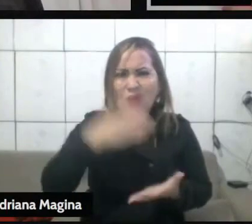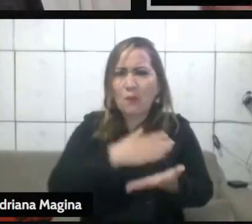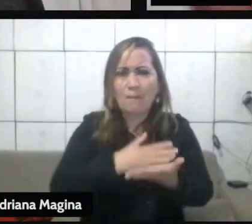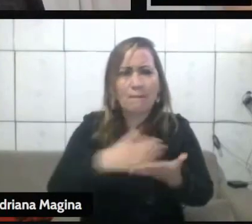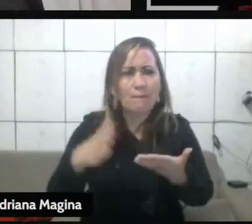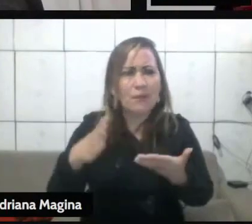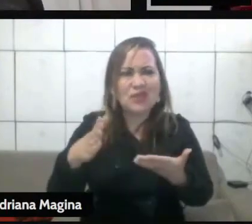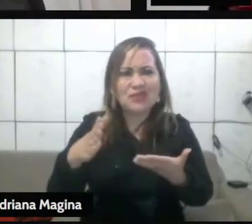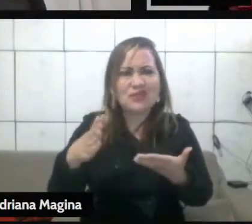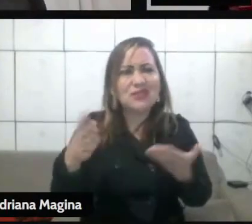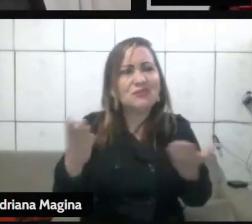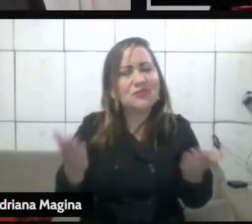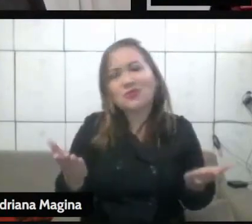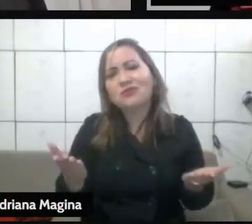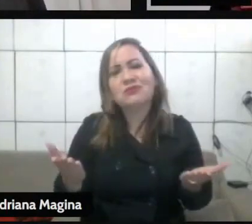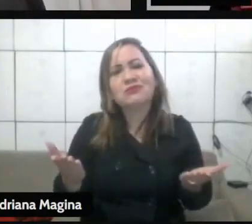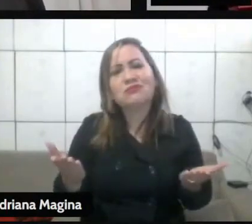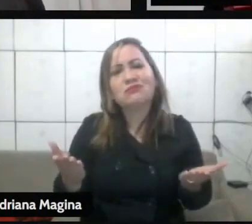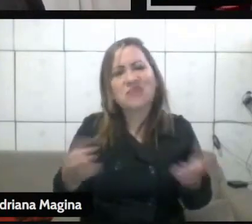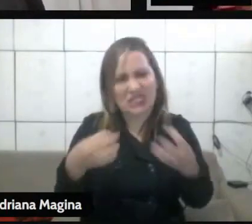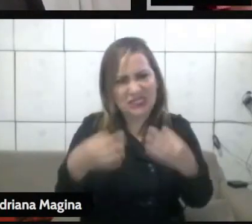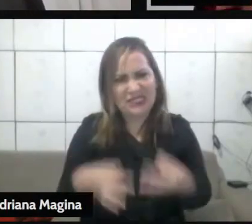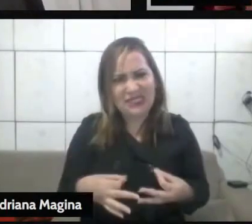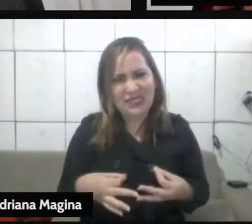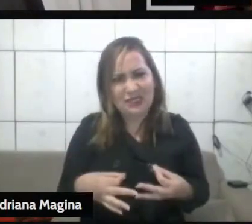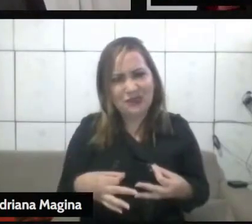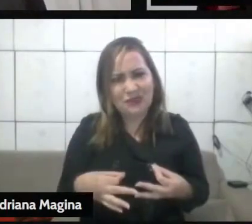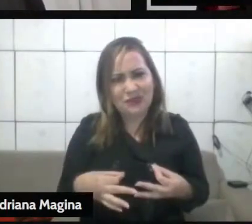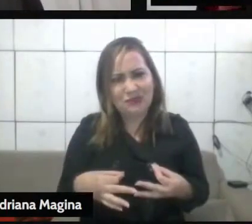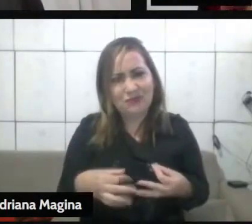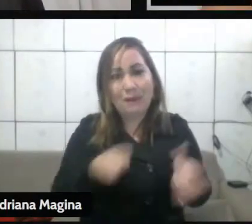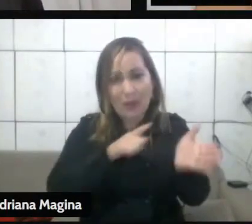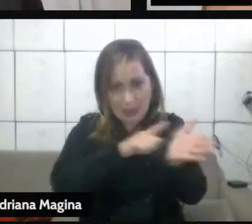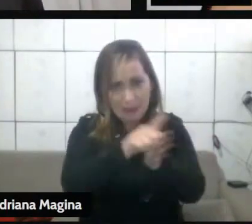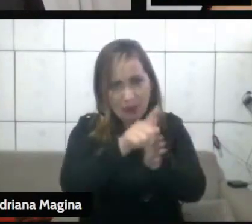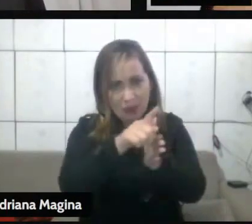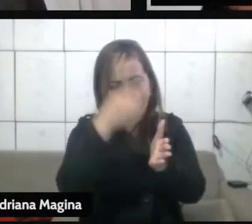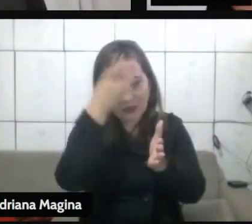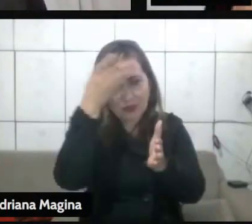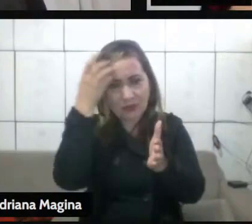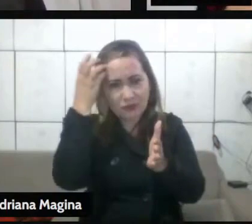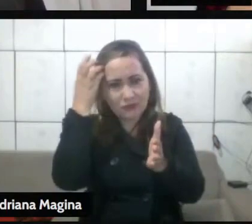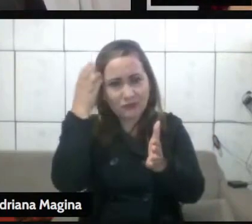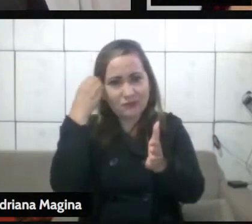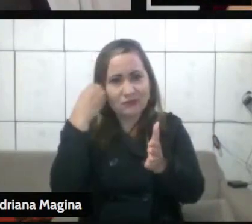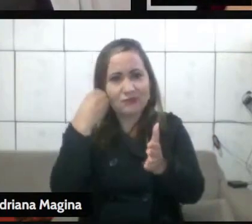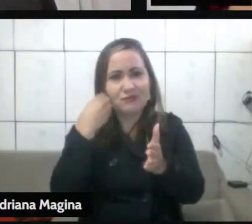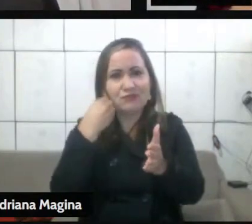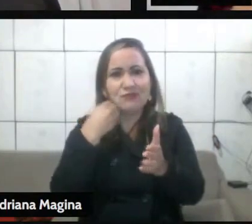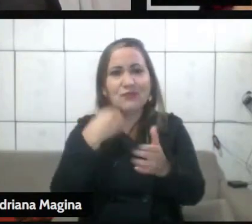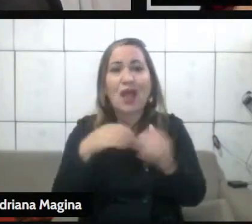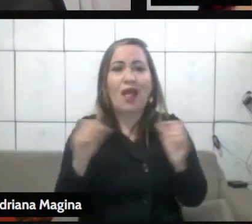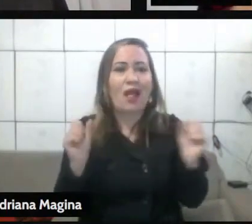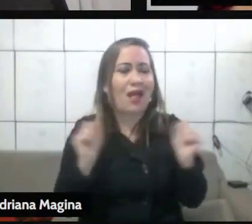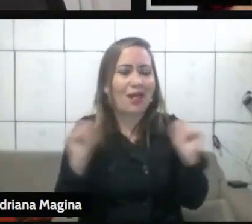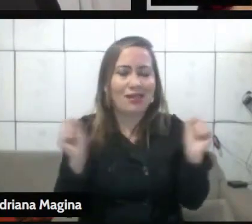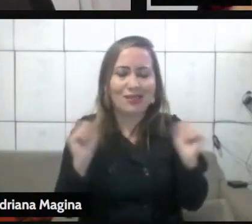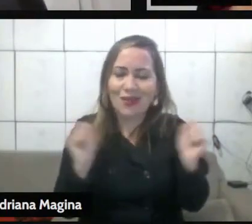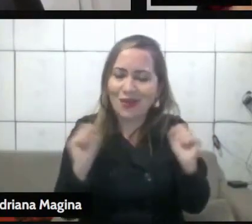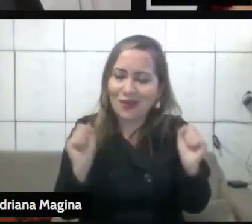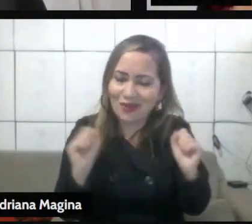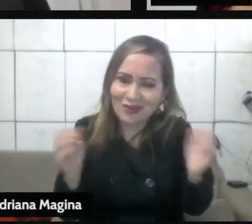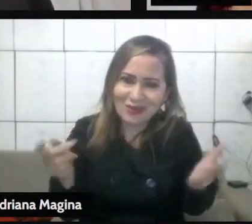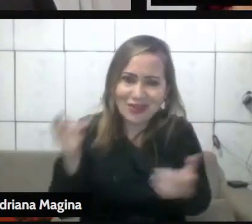proporcionalidade concreta? Essa é a minha pergunta. Adoro quando alguém usa a ênclise para falar